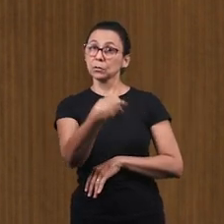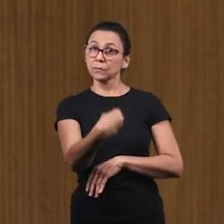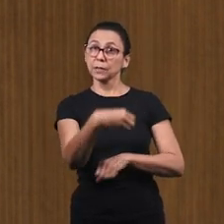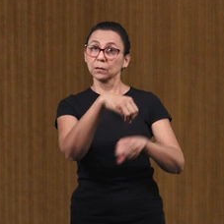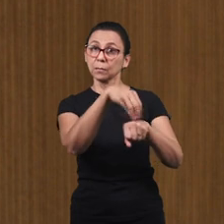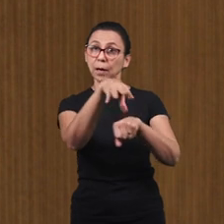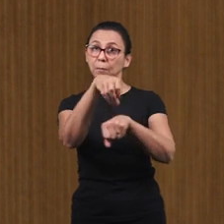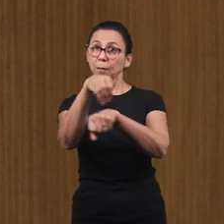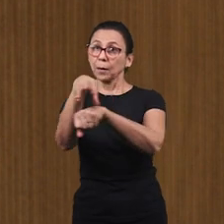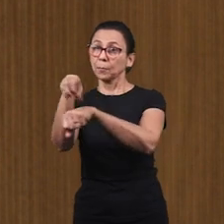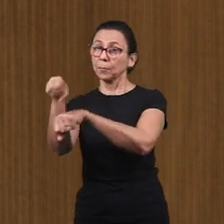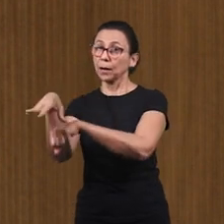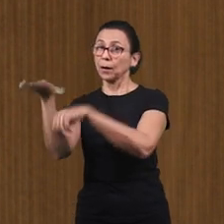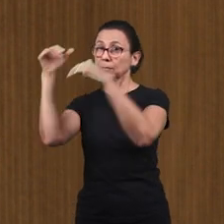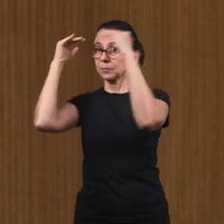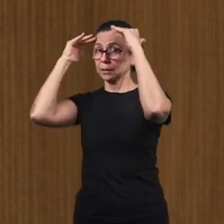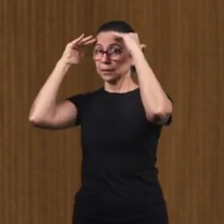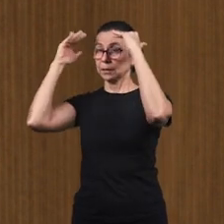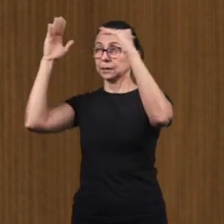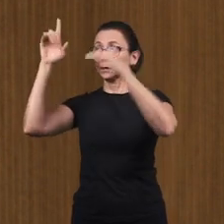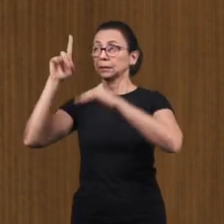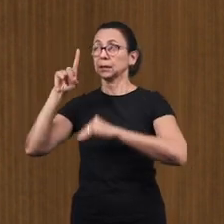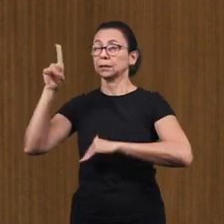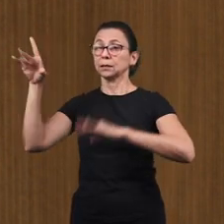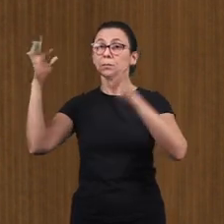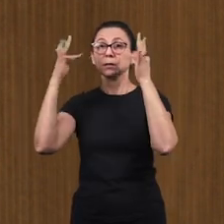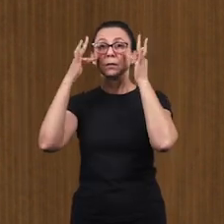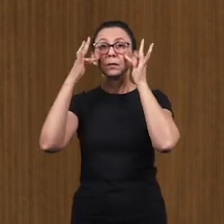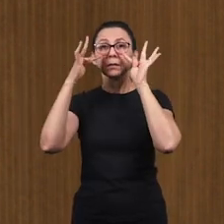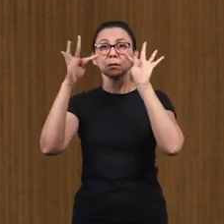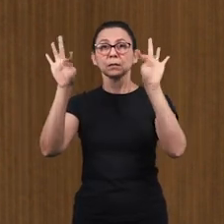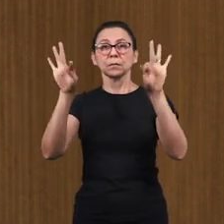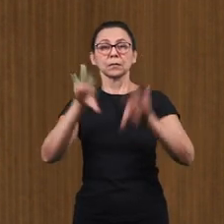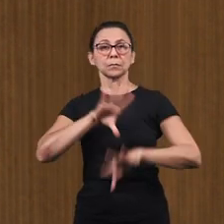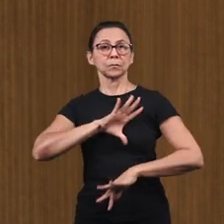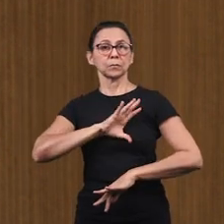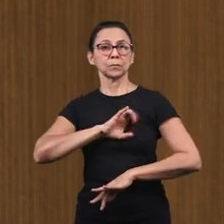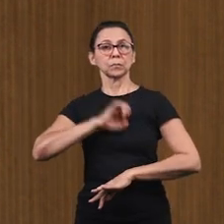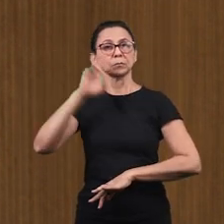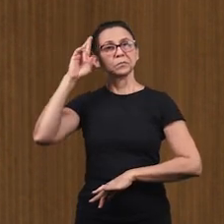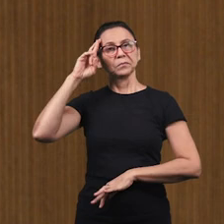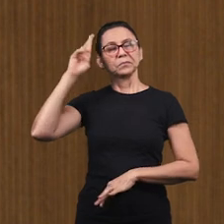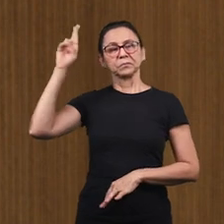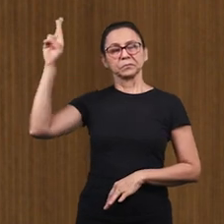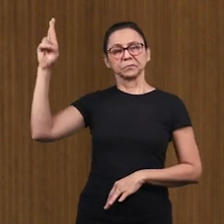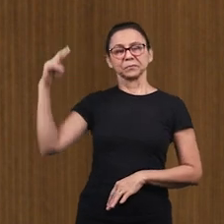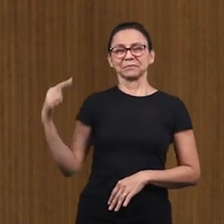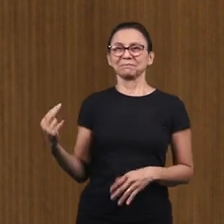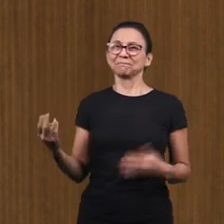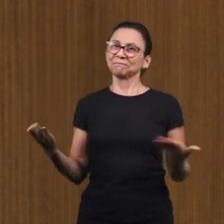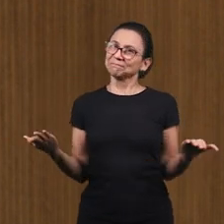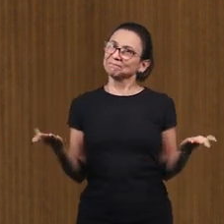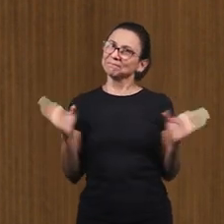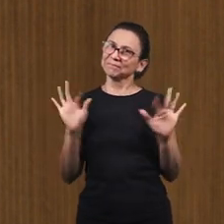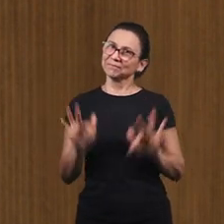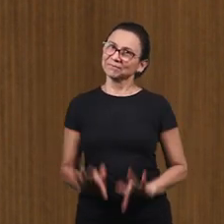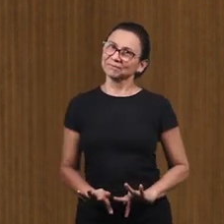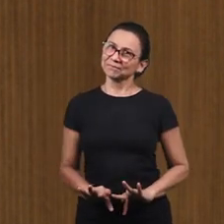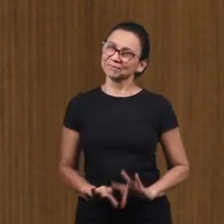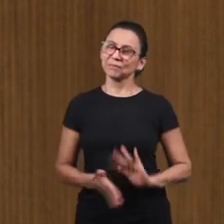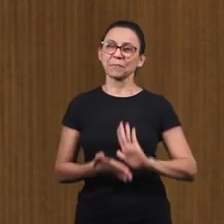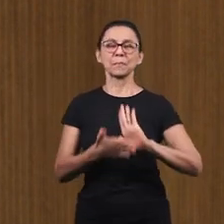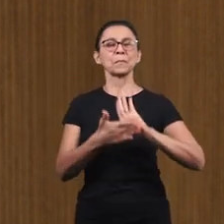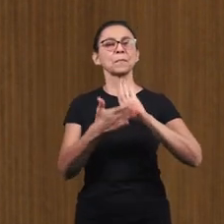com Deus Sendo agradável a Deus E testemunhando deste amor do Senhor E agora então para encerrar Nós vamos cantar